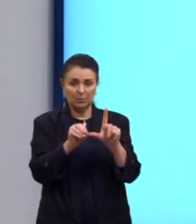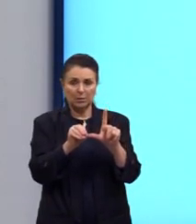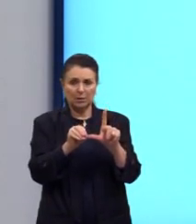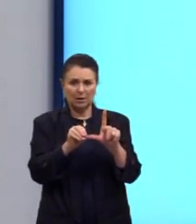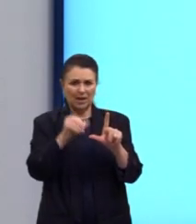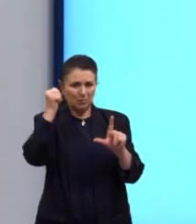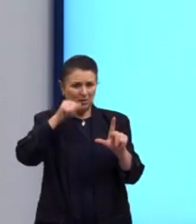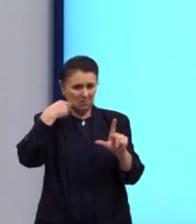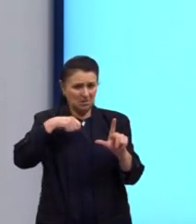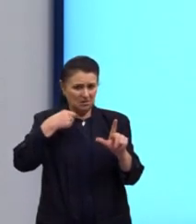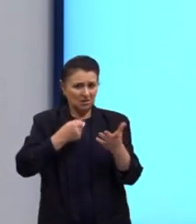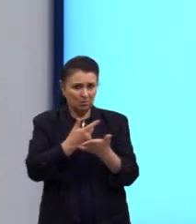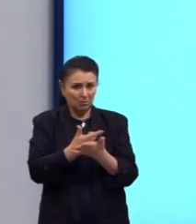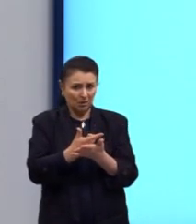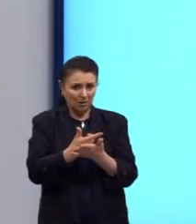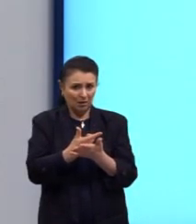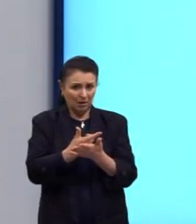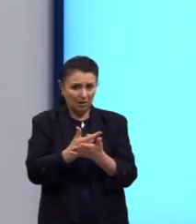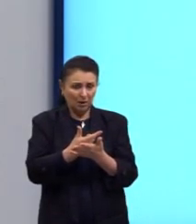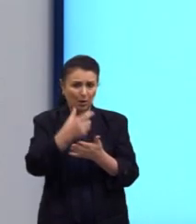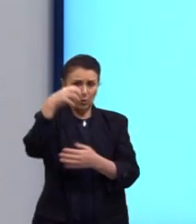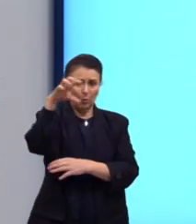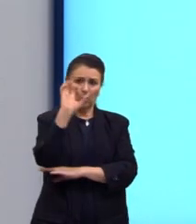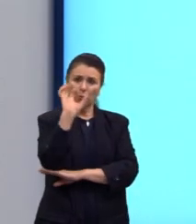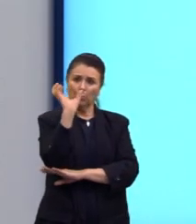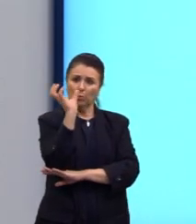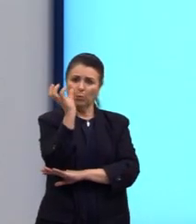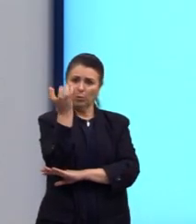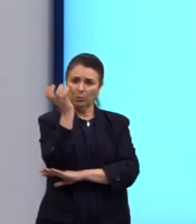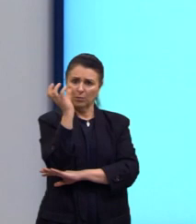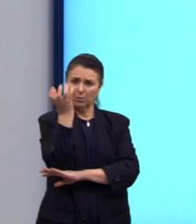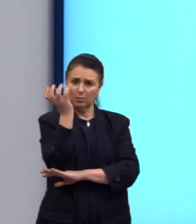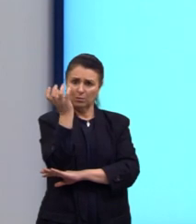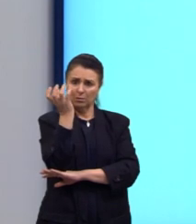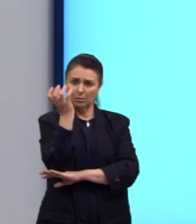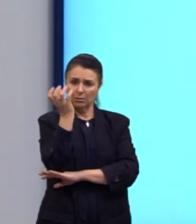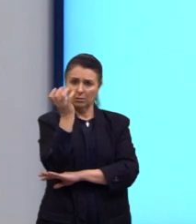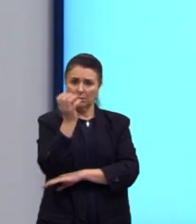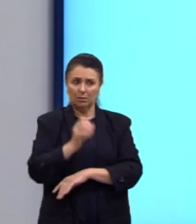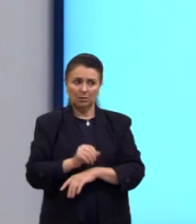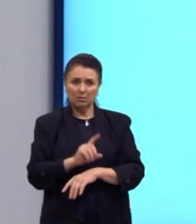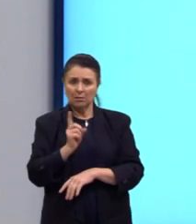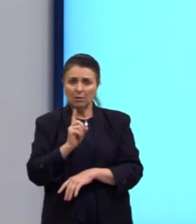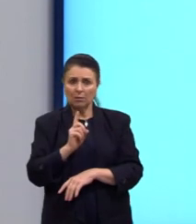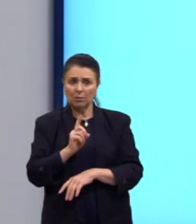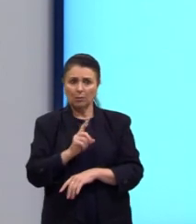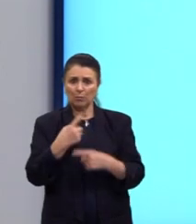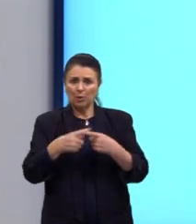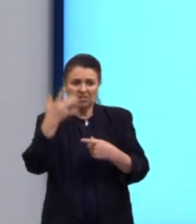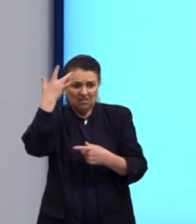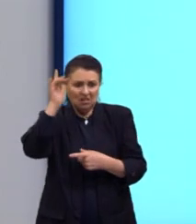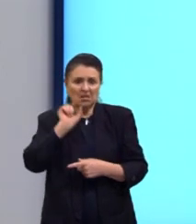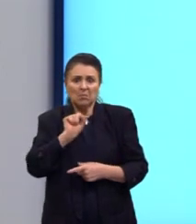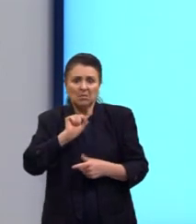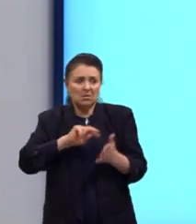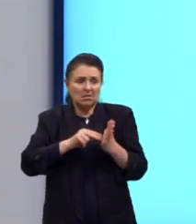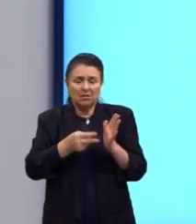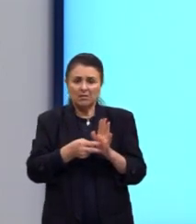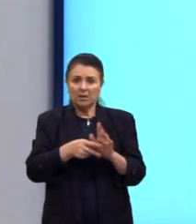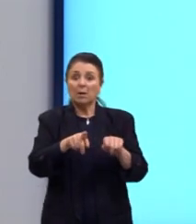precisa comprar o abajur? Ela disse que ela não precisa. Ela não sabe o que quer, né? Mas ela quer, né?